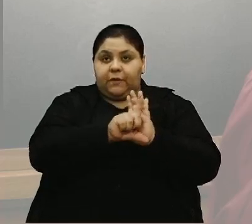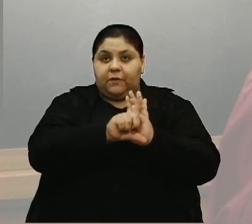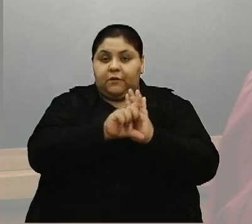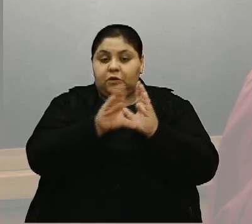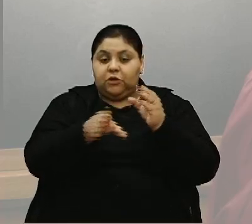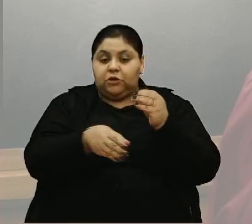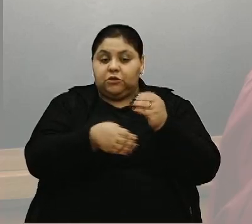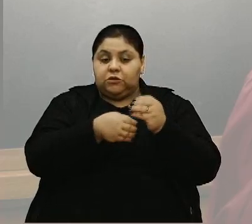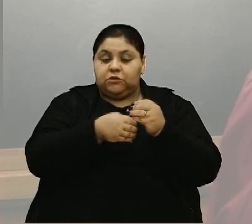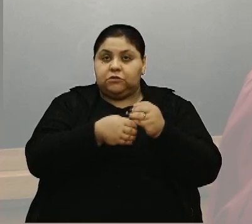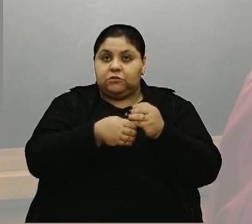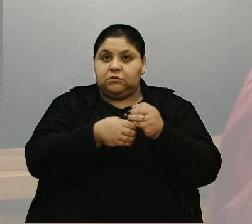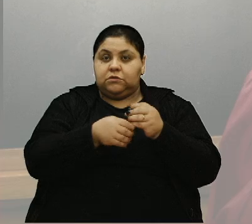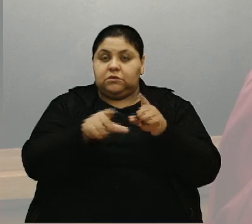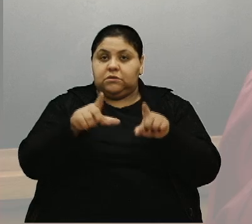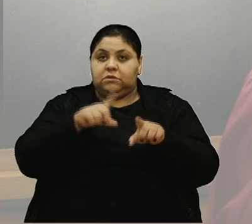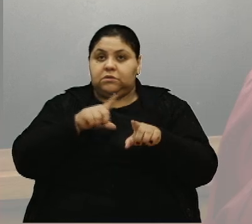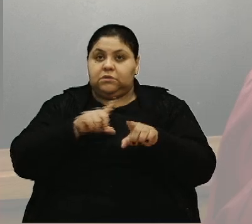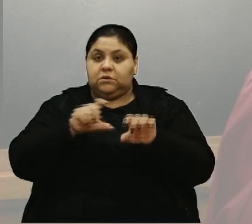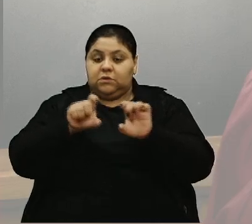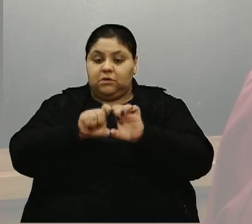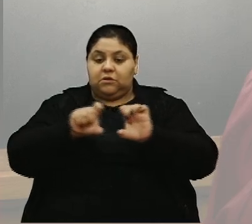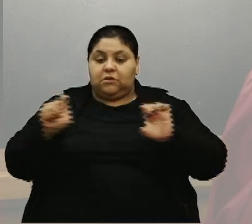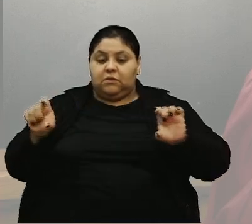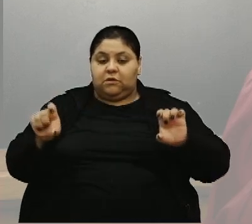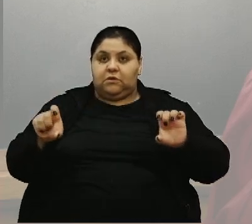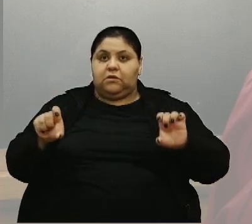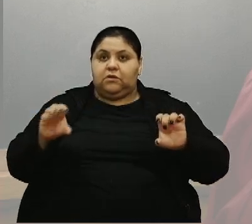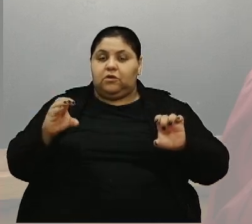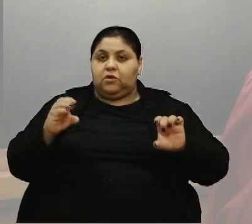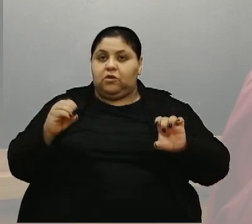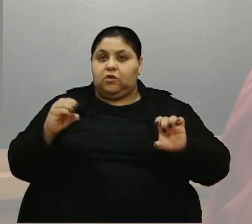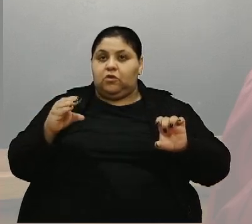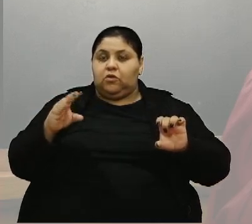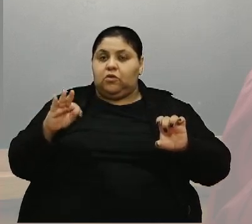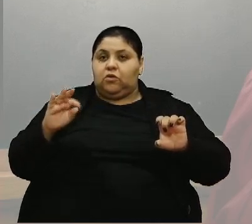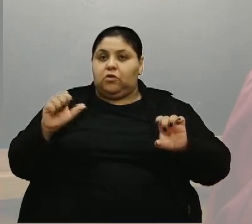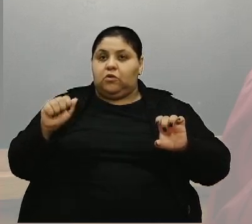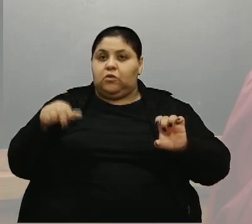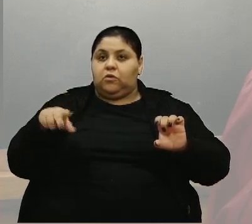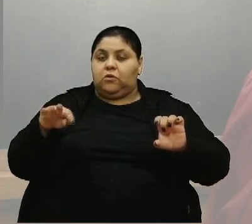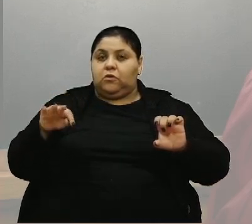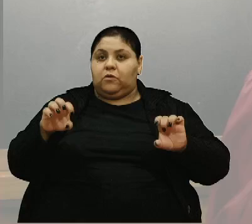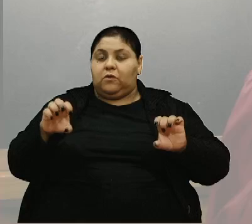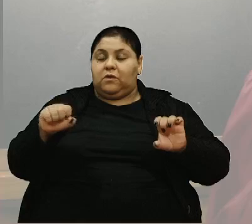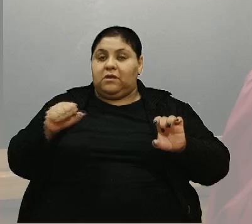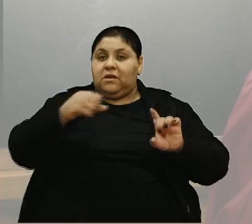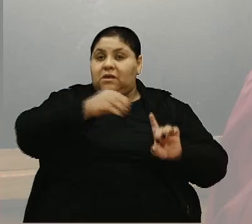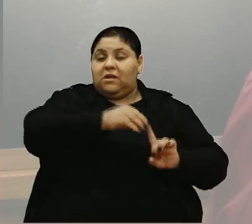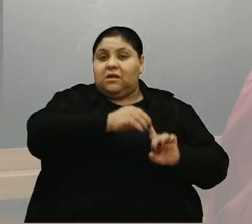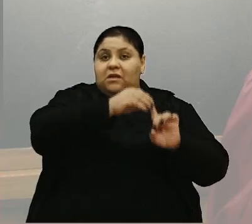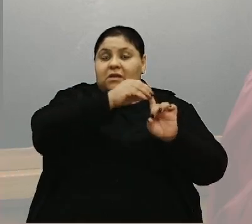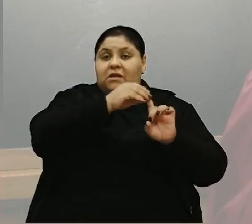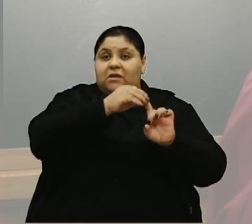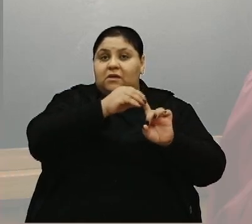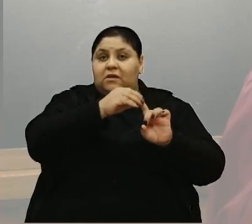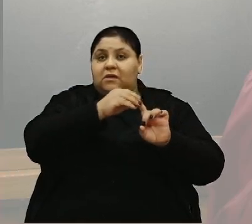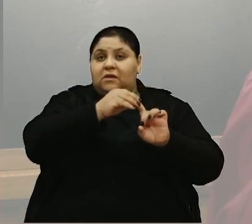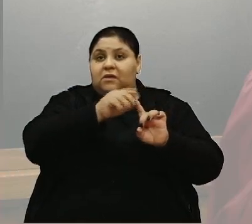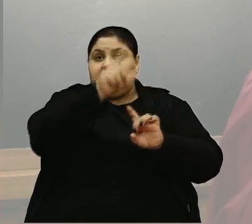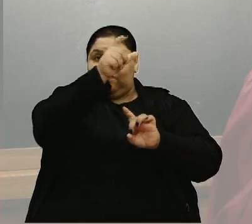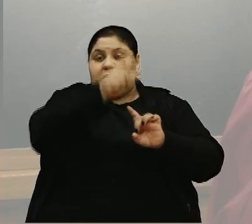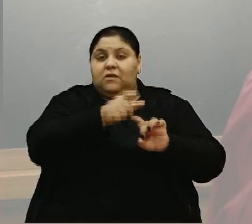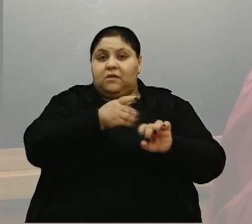que inclui a palavra, a frase, né? Optando-se preferencialmente por membros